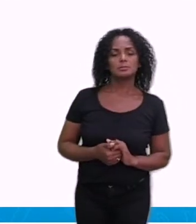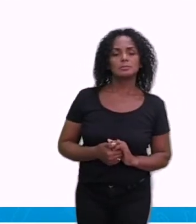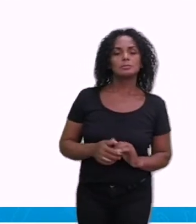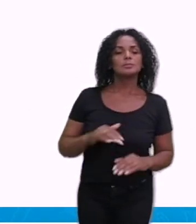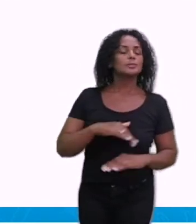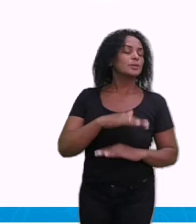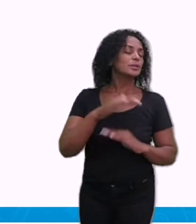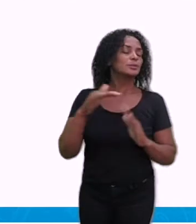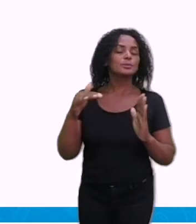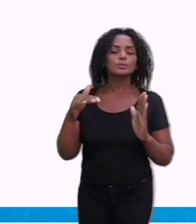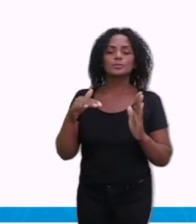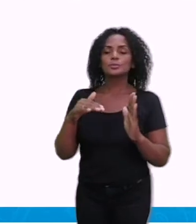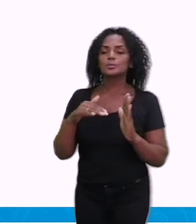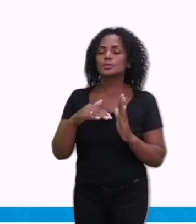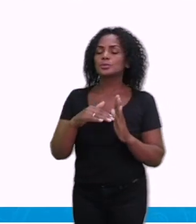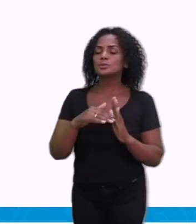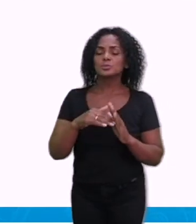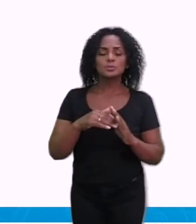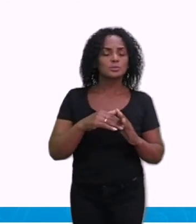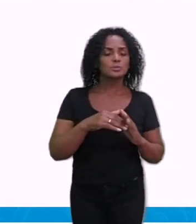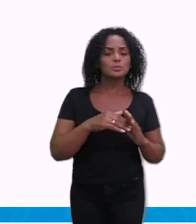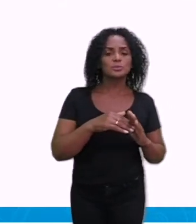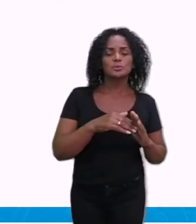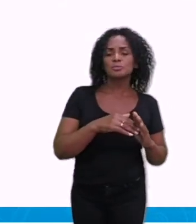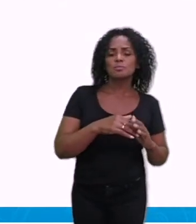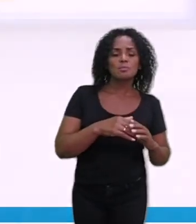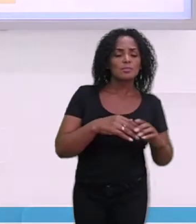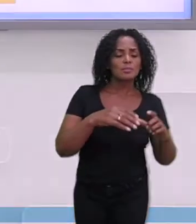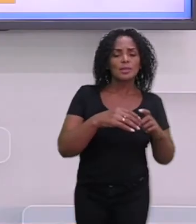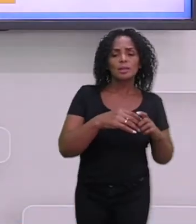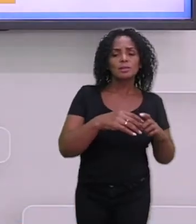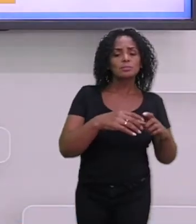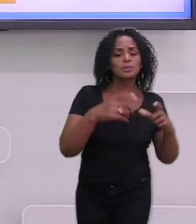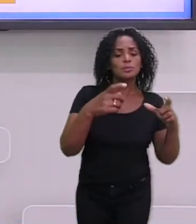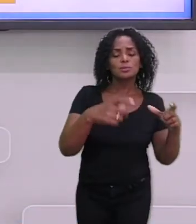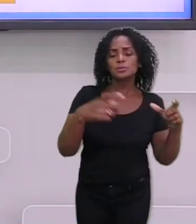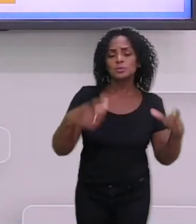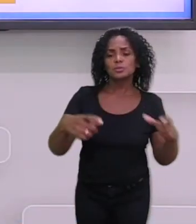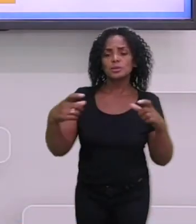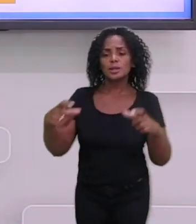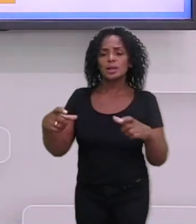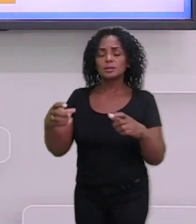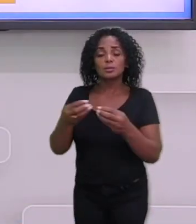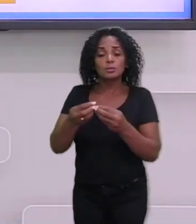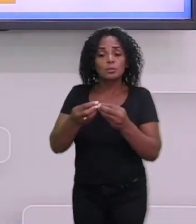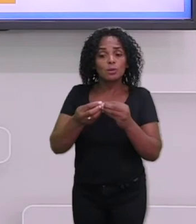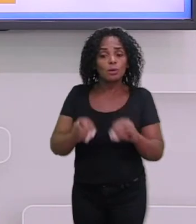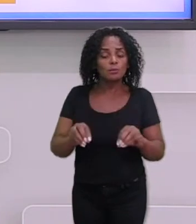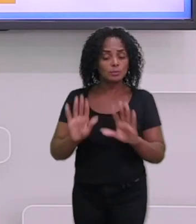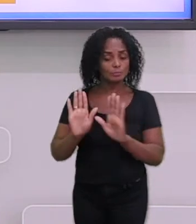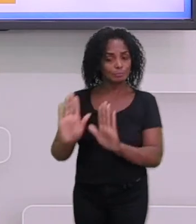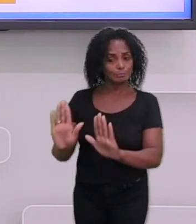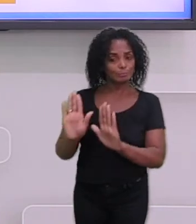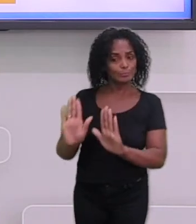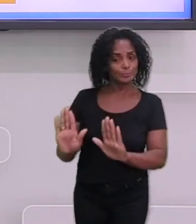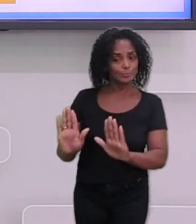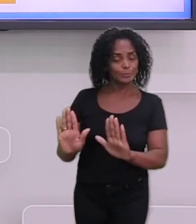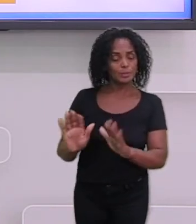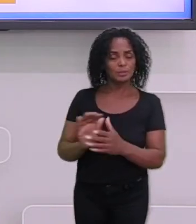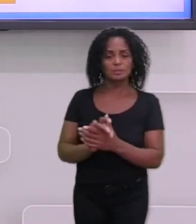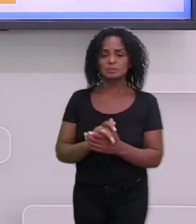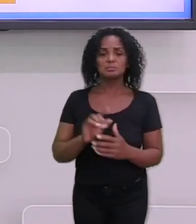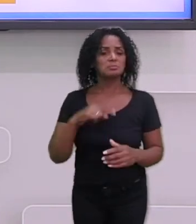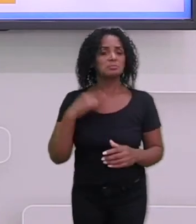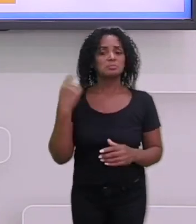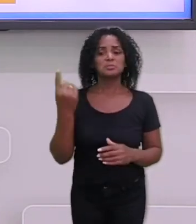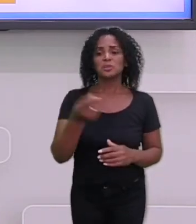possíveis criadouros já com seus ovos depositados. E nós não sabemos, porque, né,